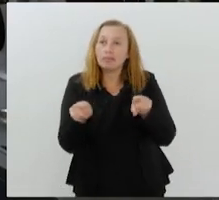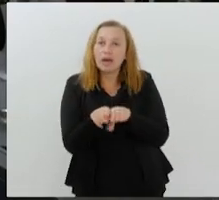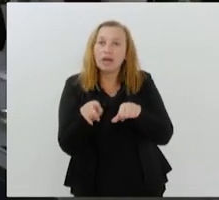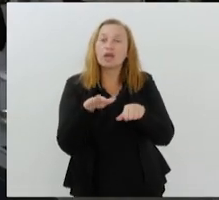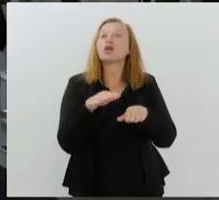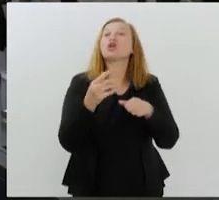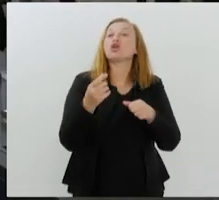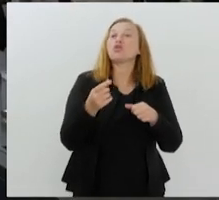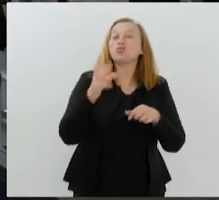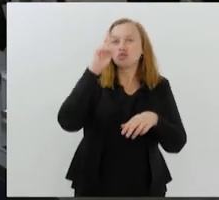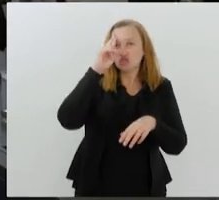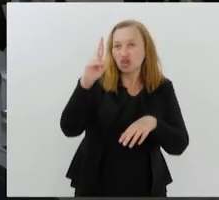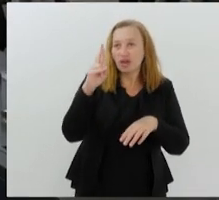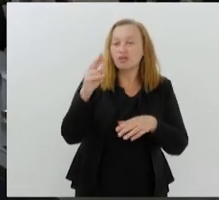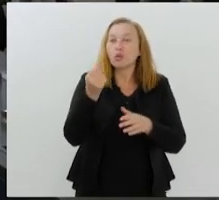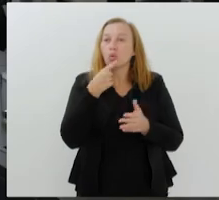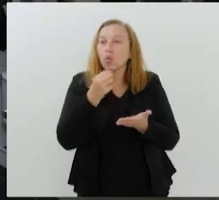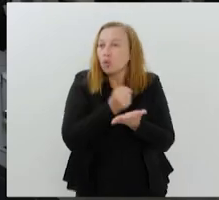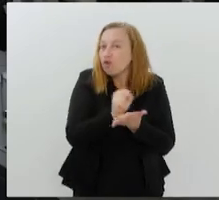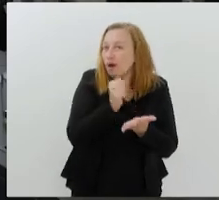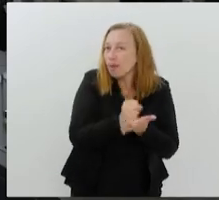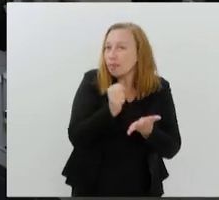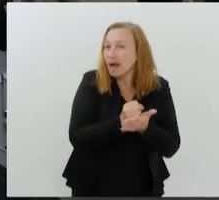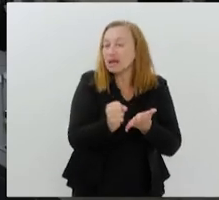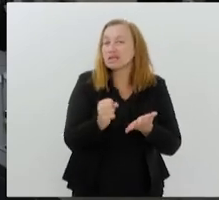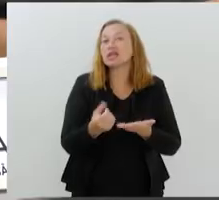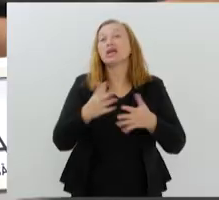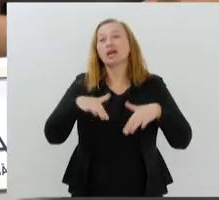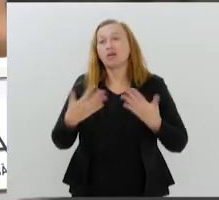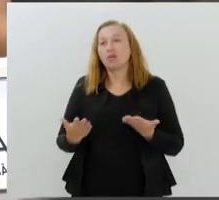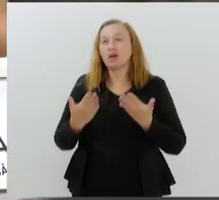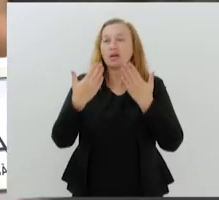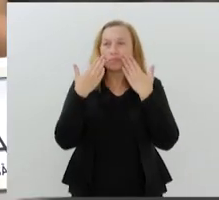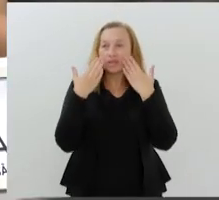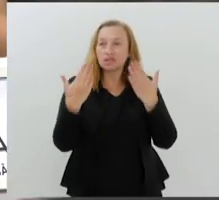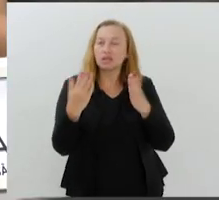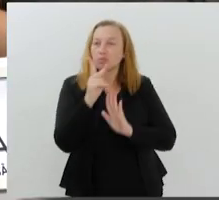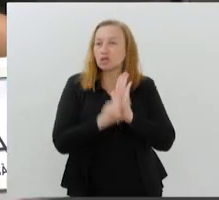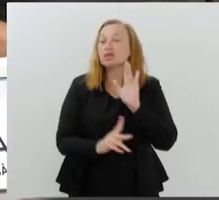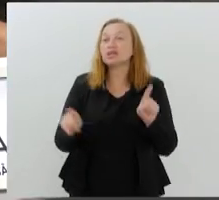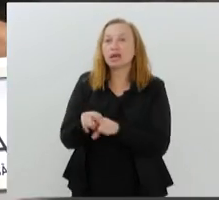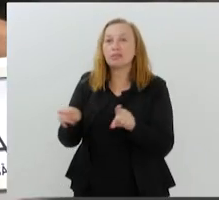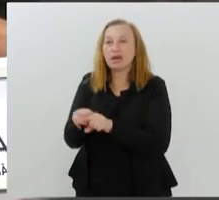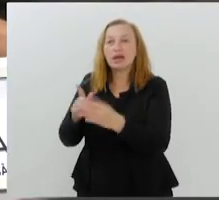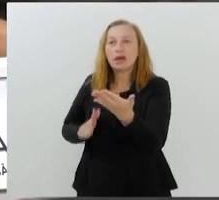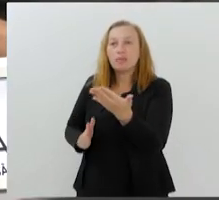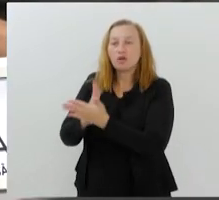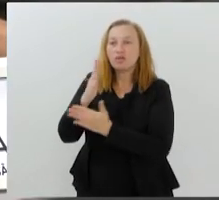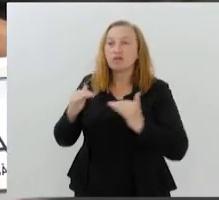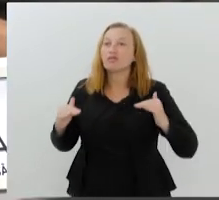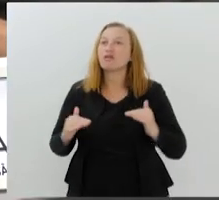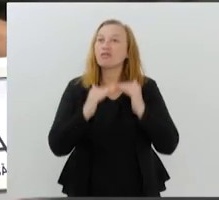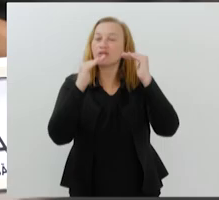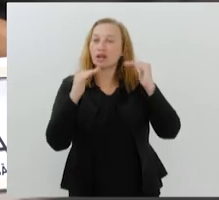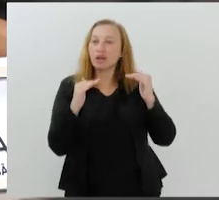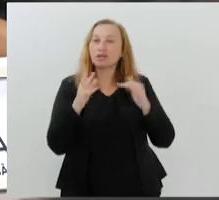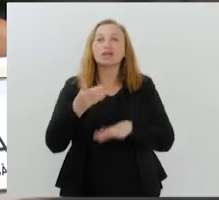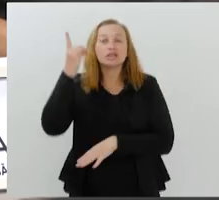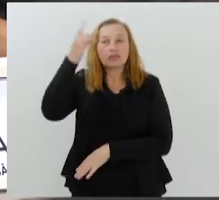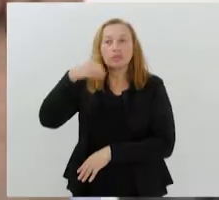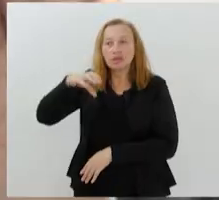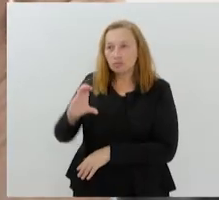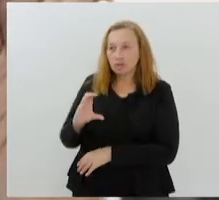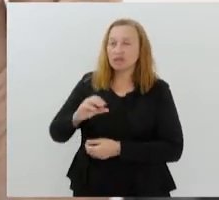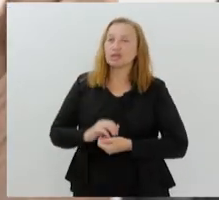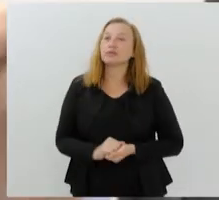donos de farmácia e resolvi apresentar esse projeto. Também foi aprovado para ser favorável ao projeto do deputado Carlos